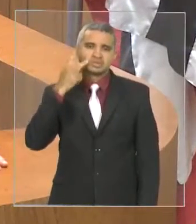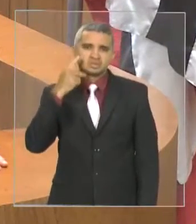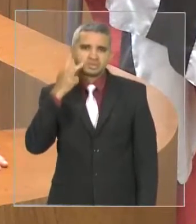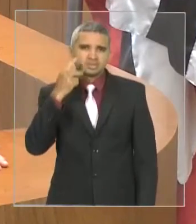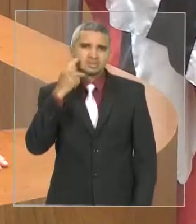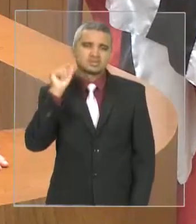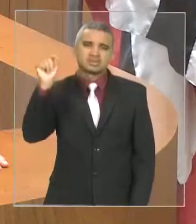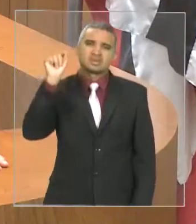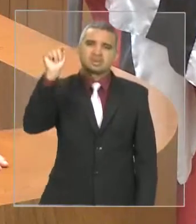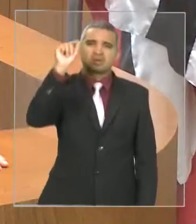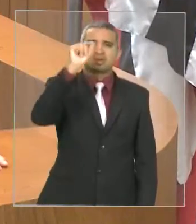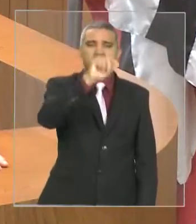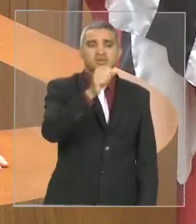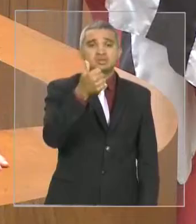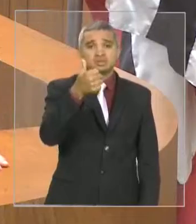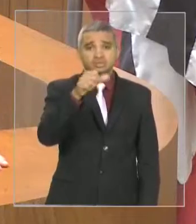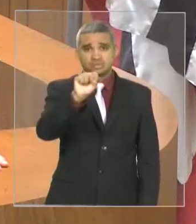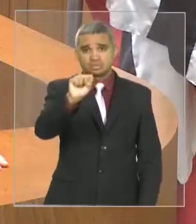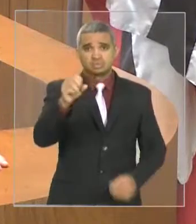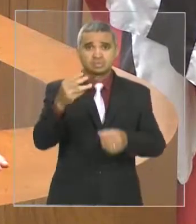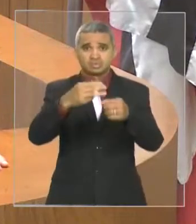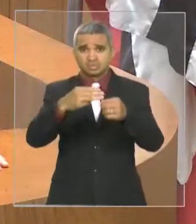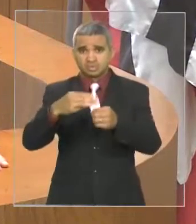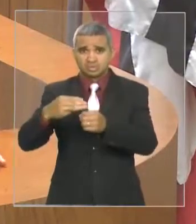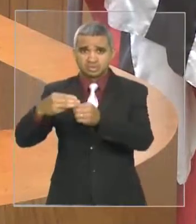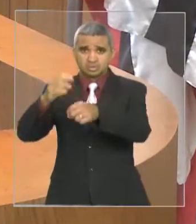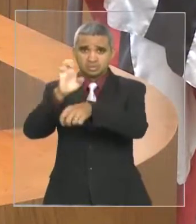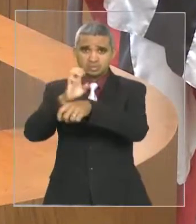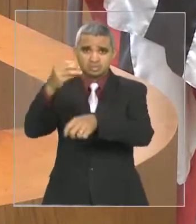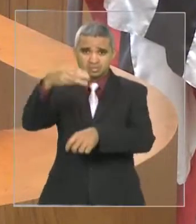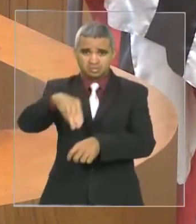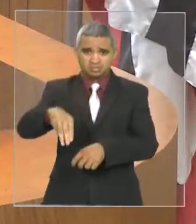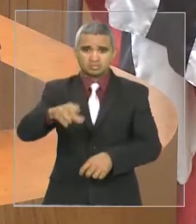em 18 municípios do estado do Maranhão.